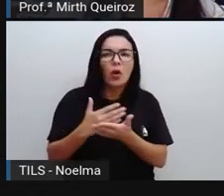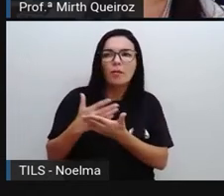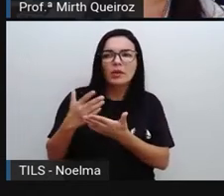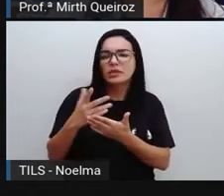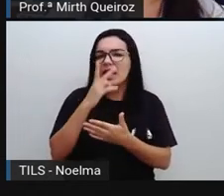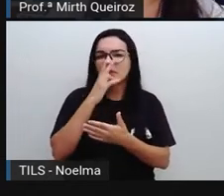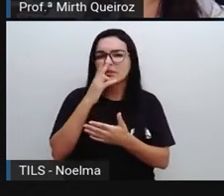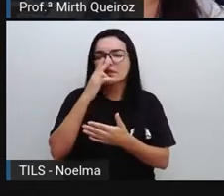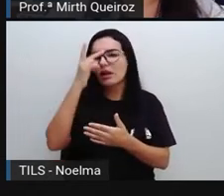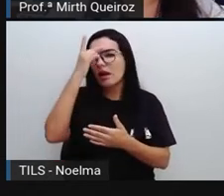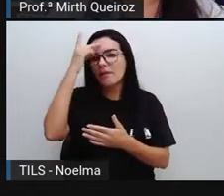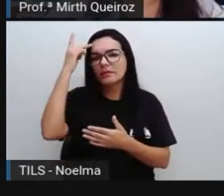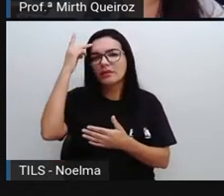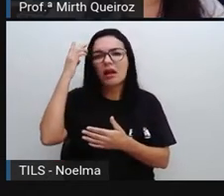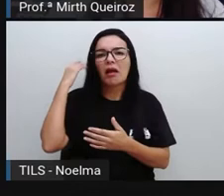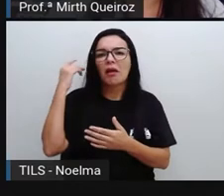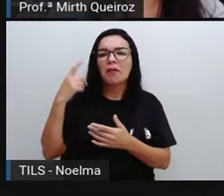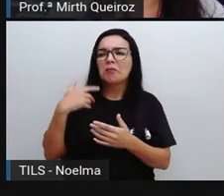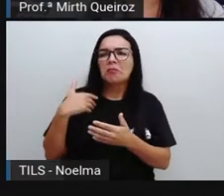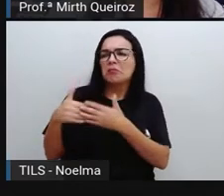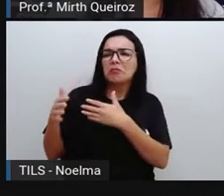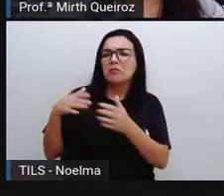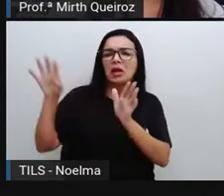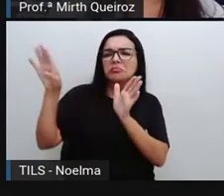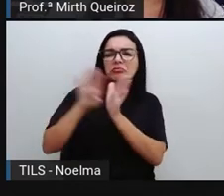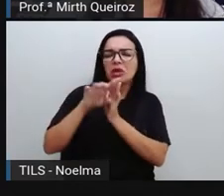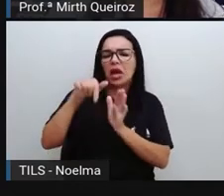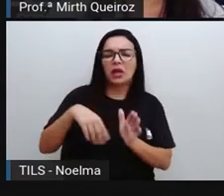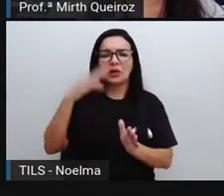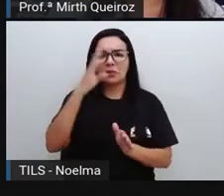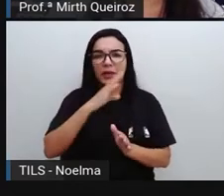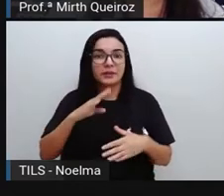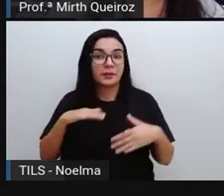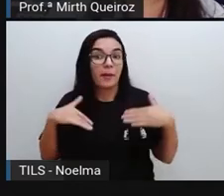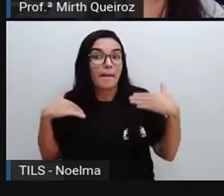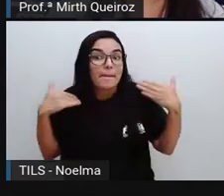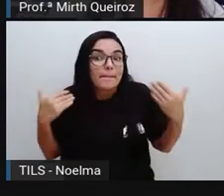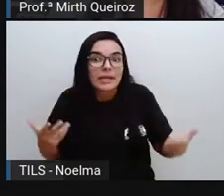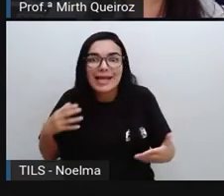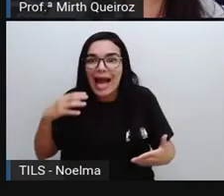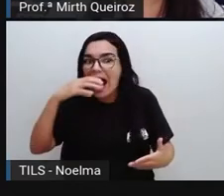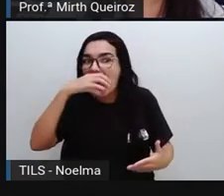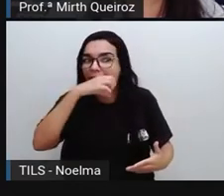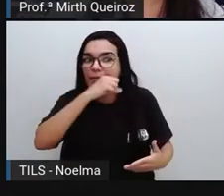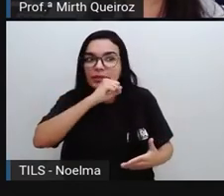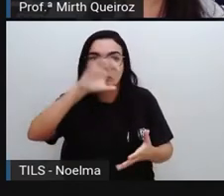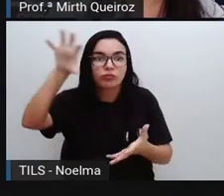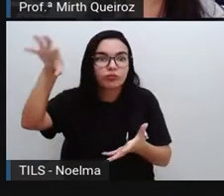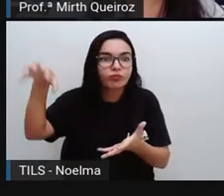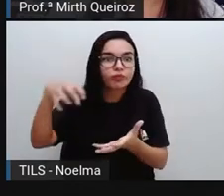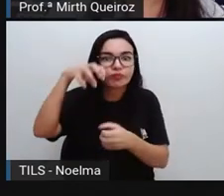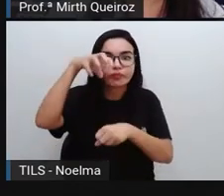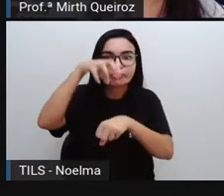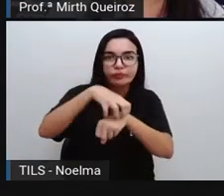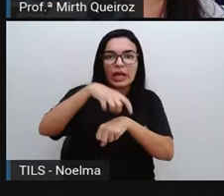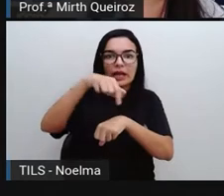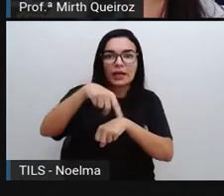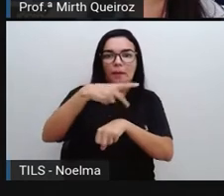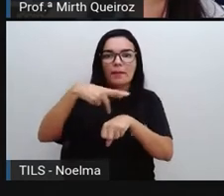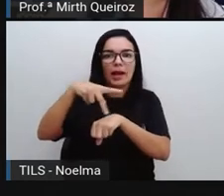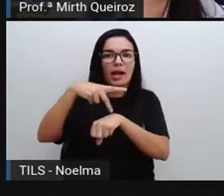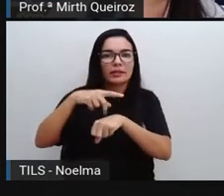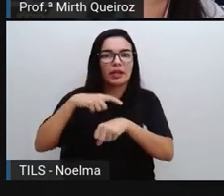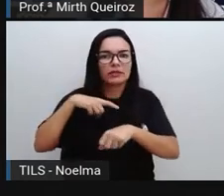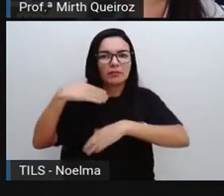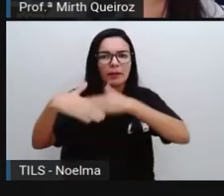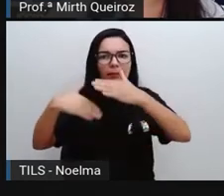parece que era algo que não chegaria até a gente. Porém, rapidamente se instalou no nosso país e vem